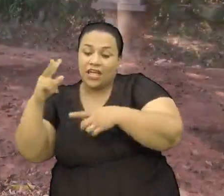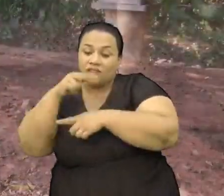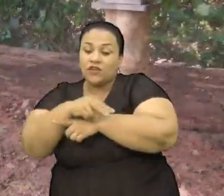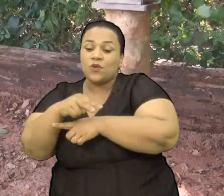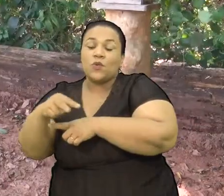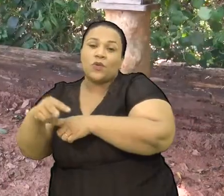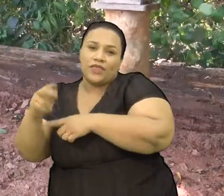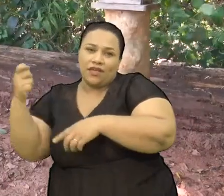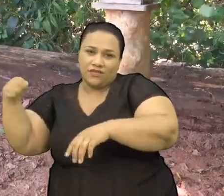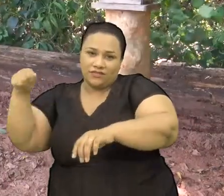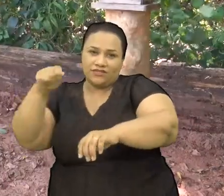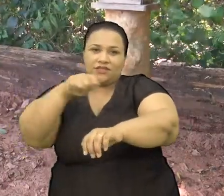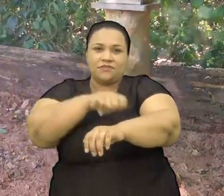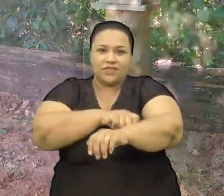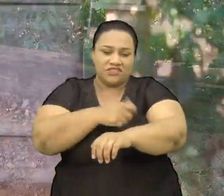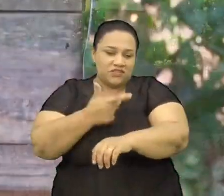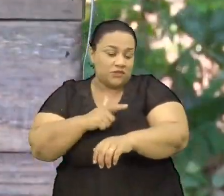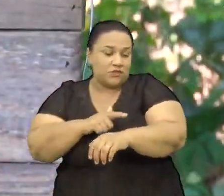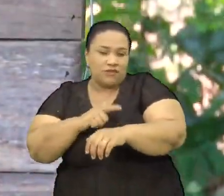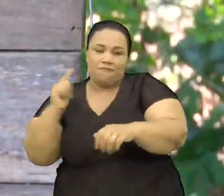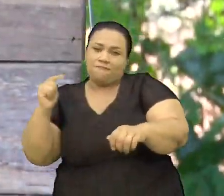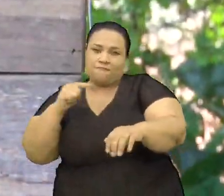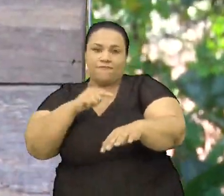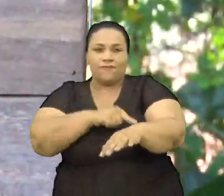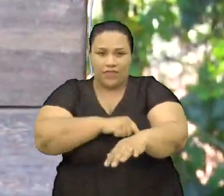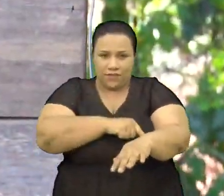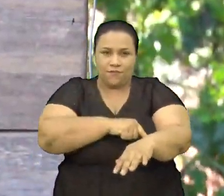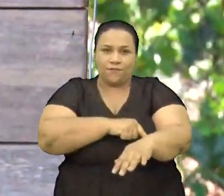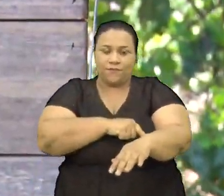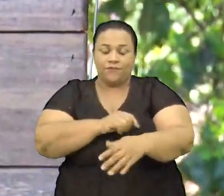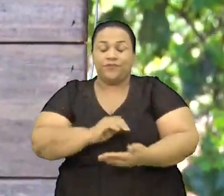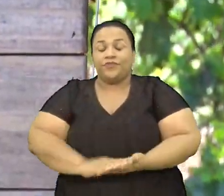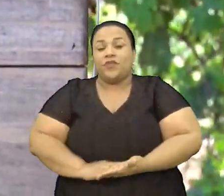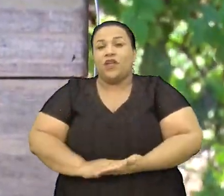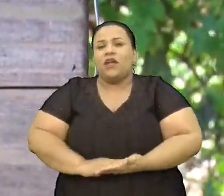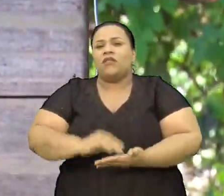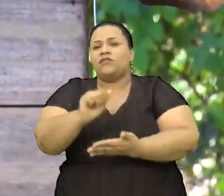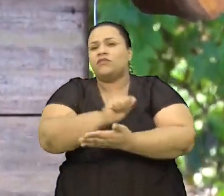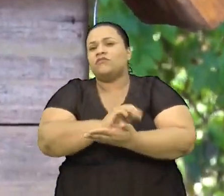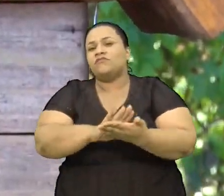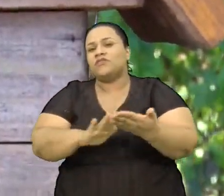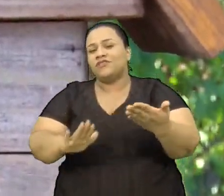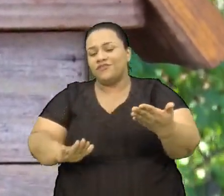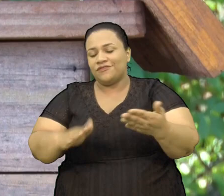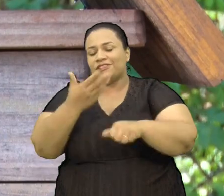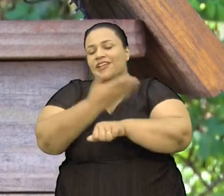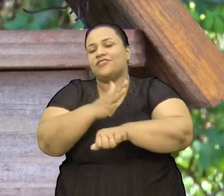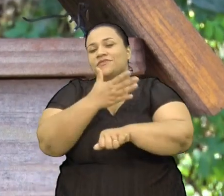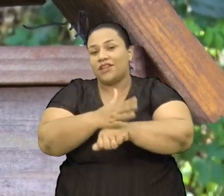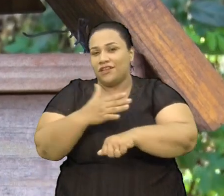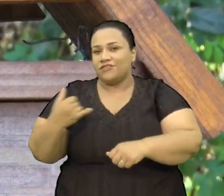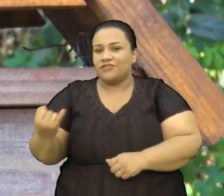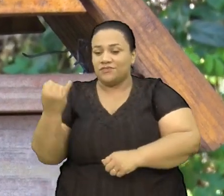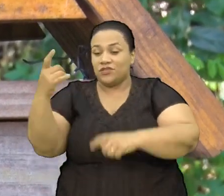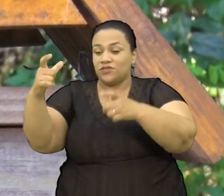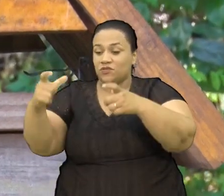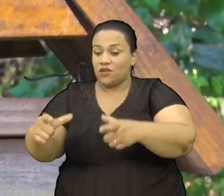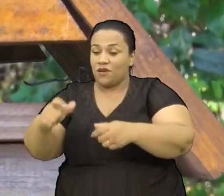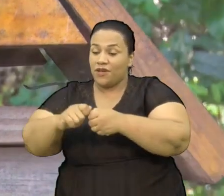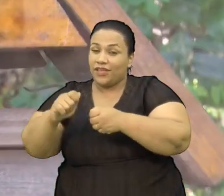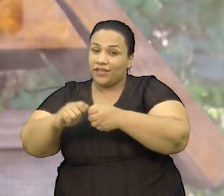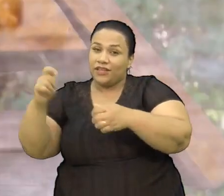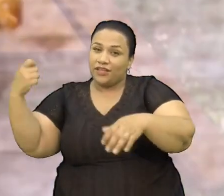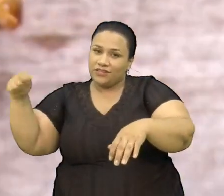de abelhas nativas E sem ferrão Mais uma das atividades Da escola agrícola Aqui nesse local São criadas as